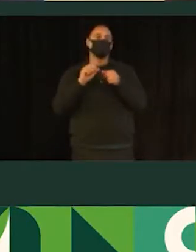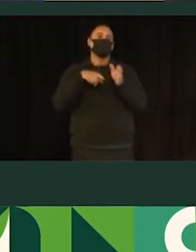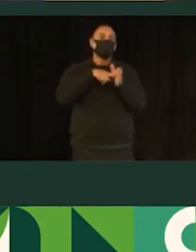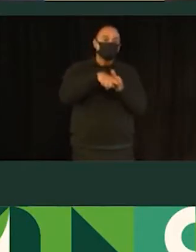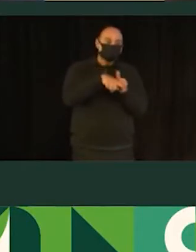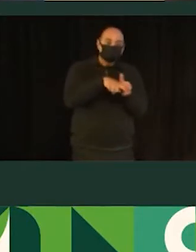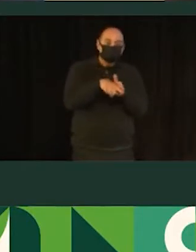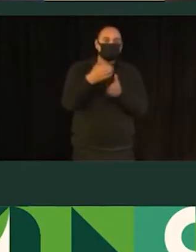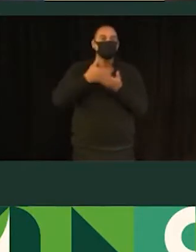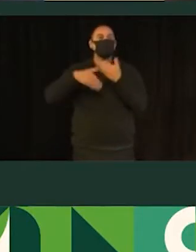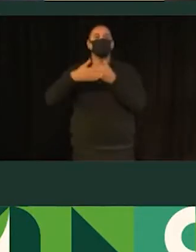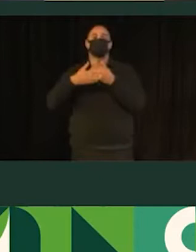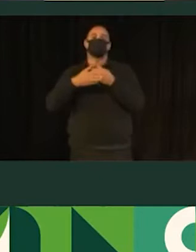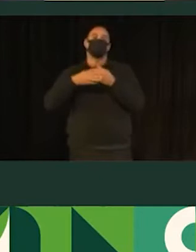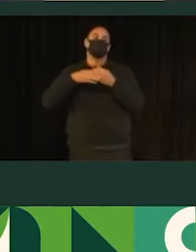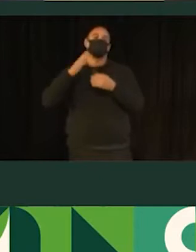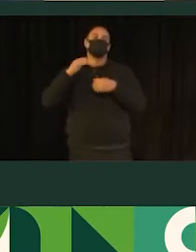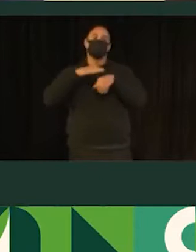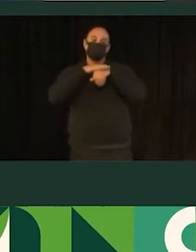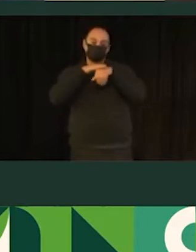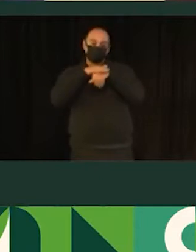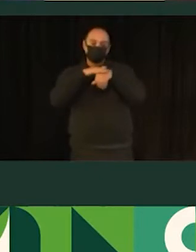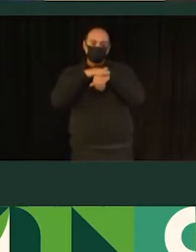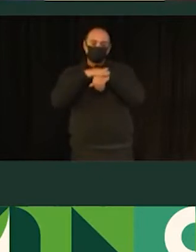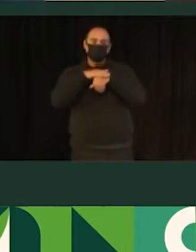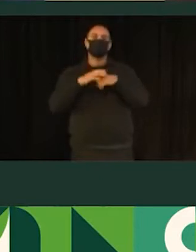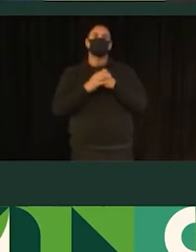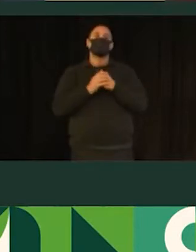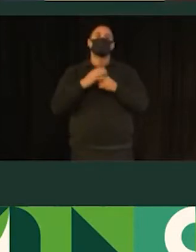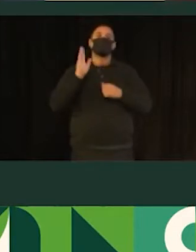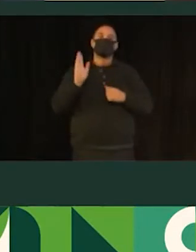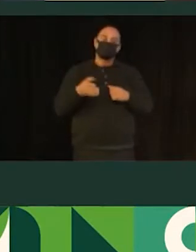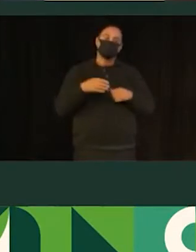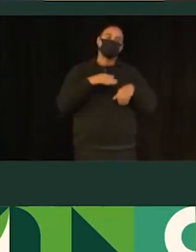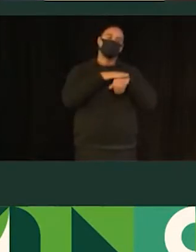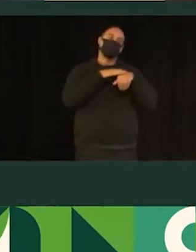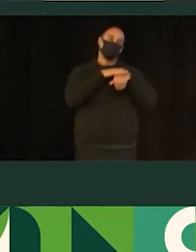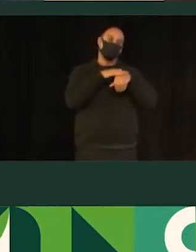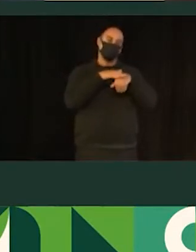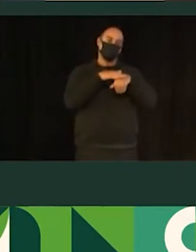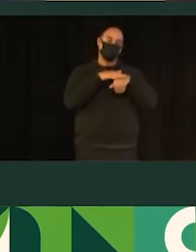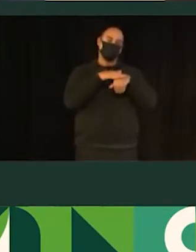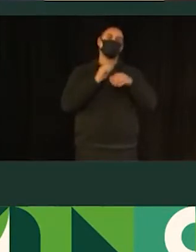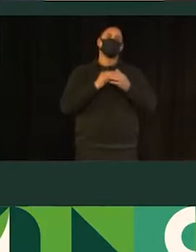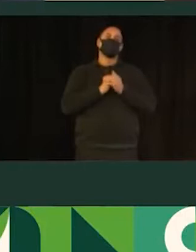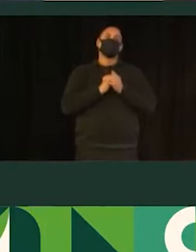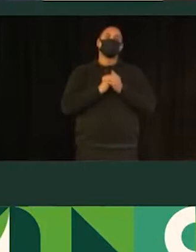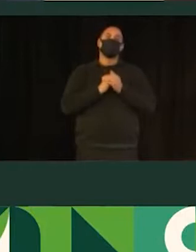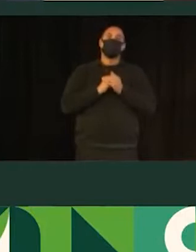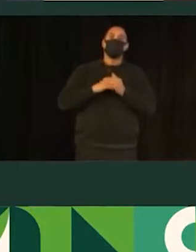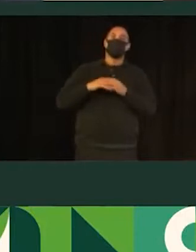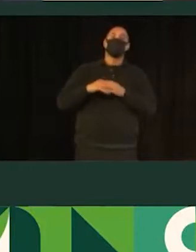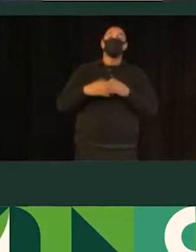gente vai falar aqui é no cenário pré-pandemia. Em abril de 2020, tiveram algumas paralisações, e a gente